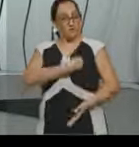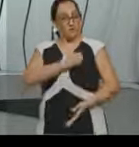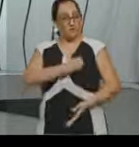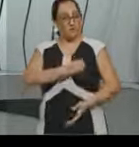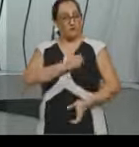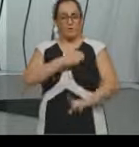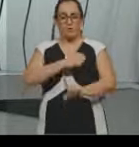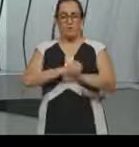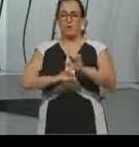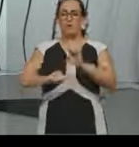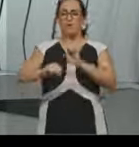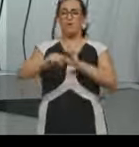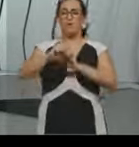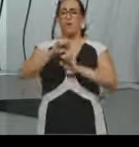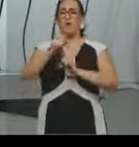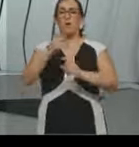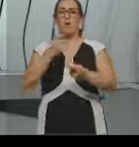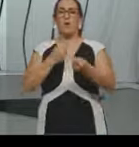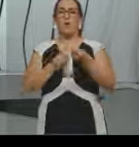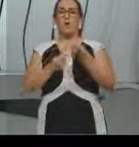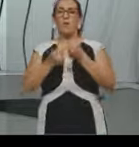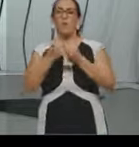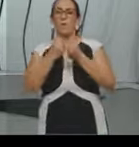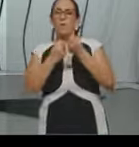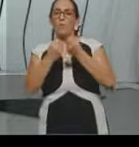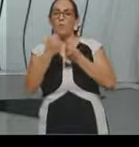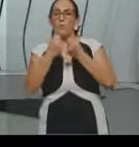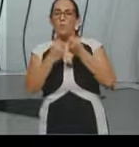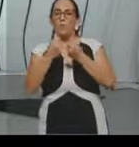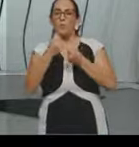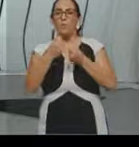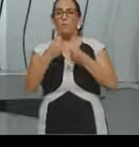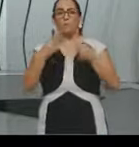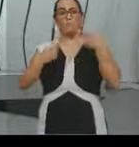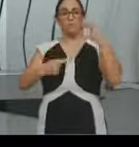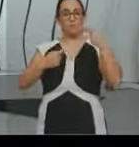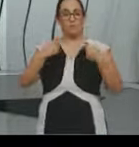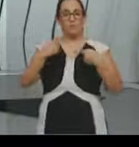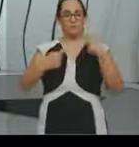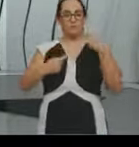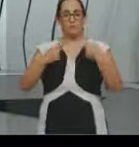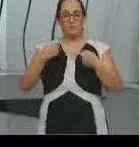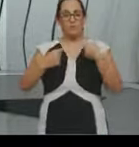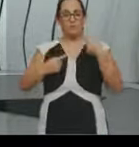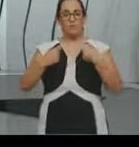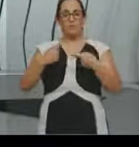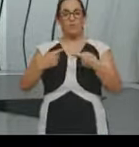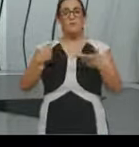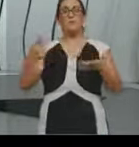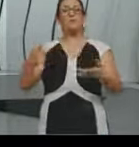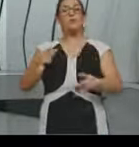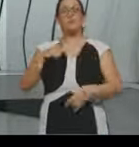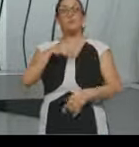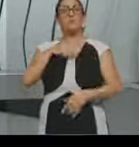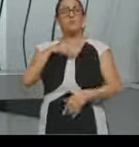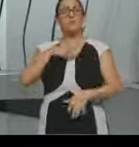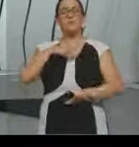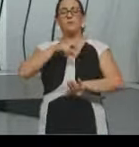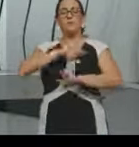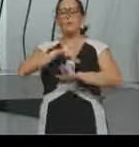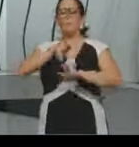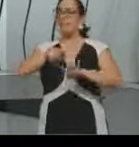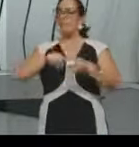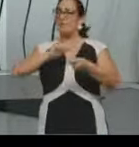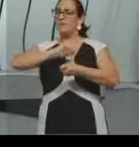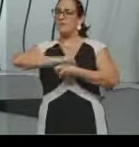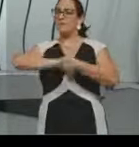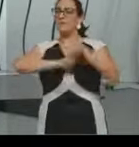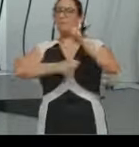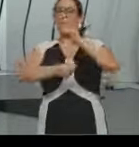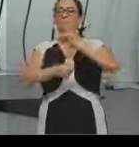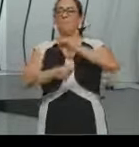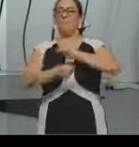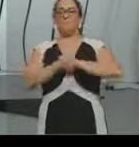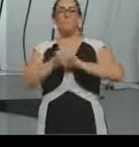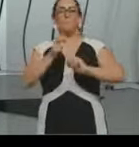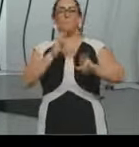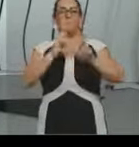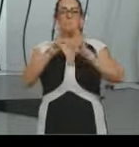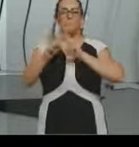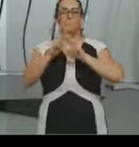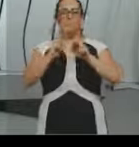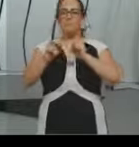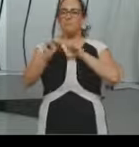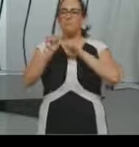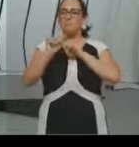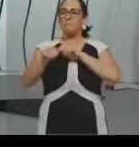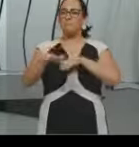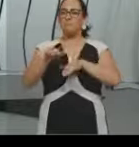da nossa vida econômica, da nossa vida política e essas alterações, elas vão se relacionar também com o desenvolvimento de